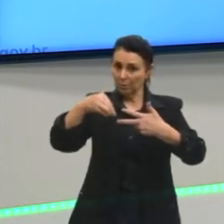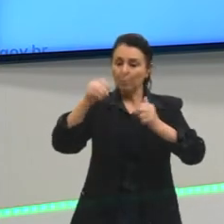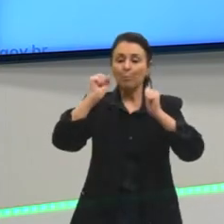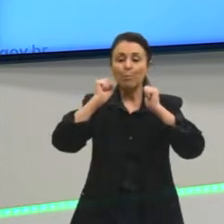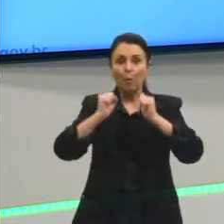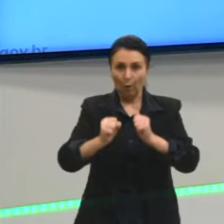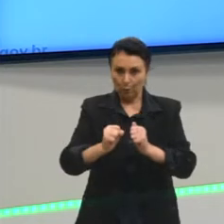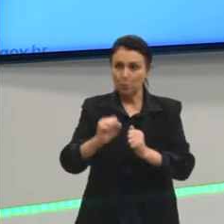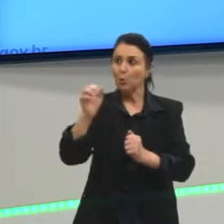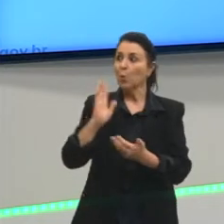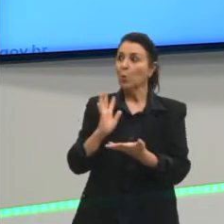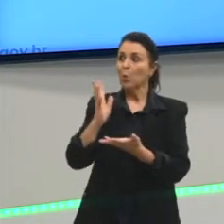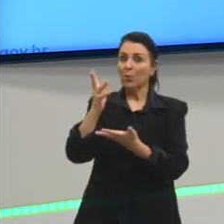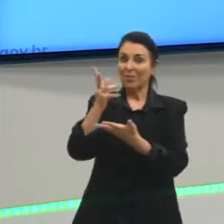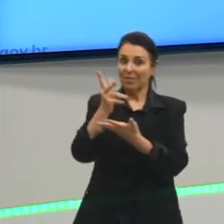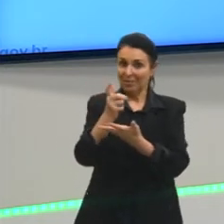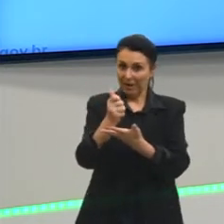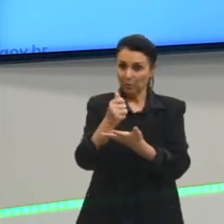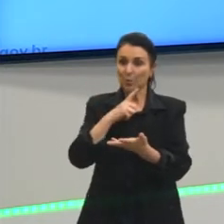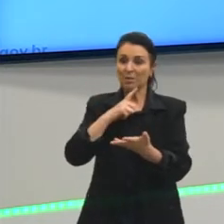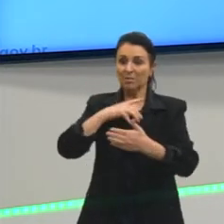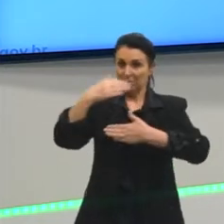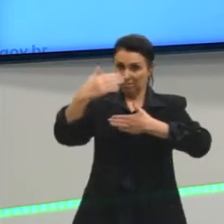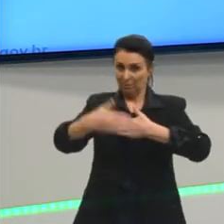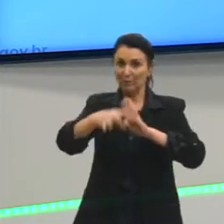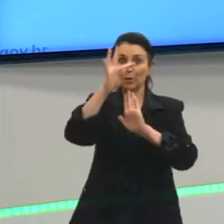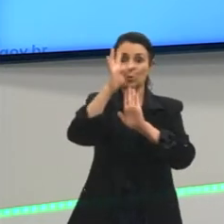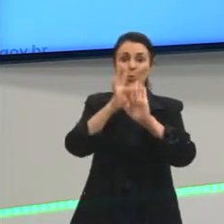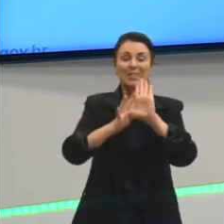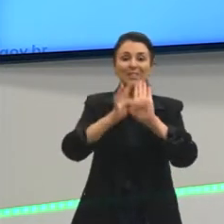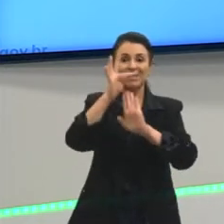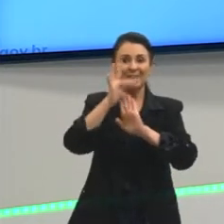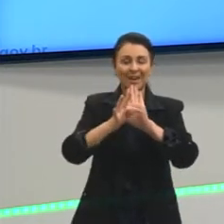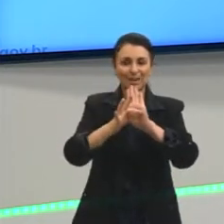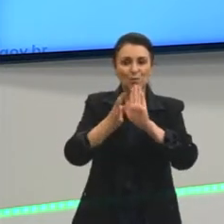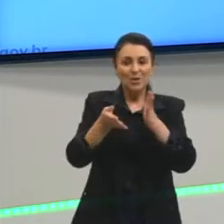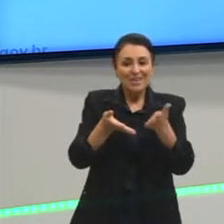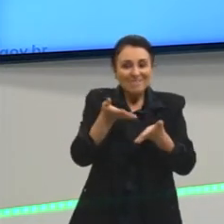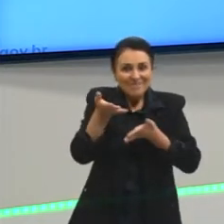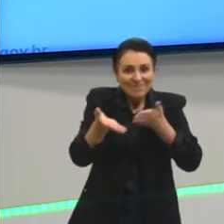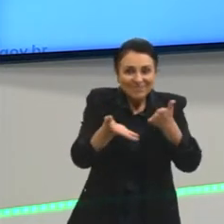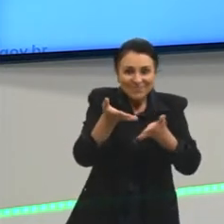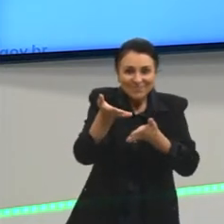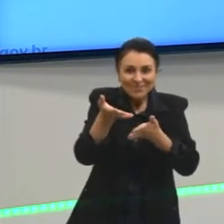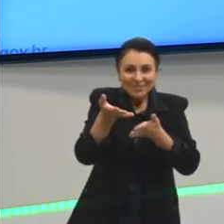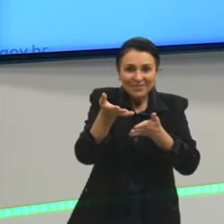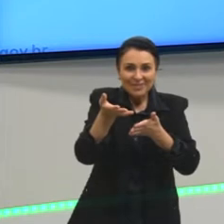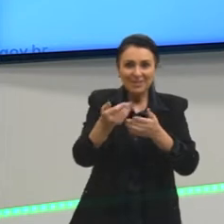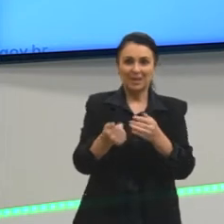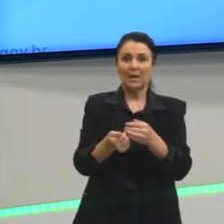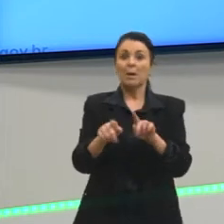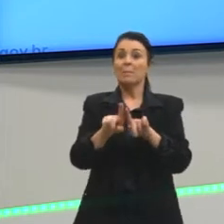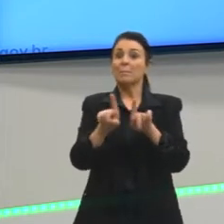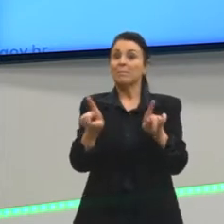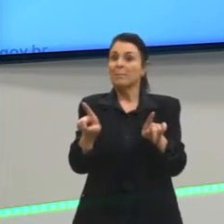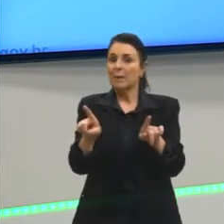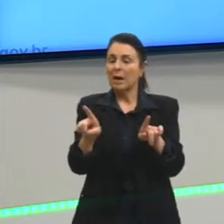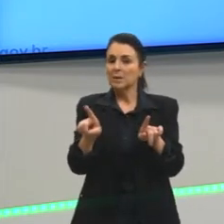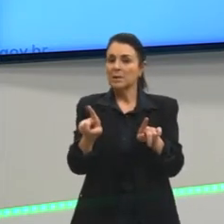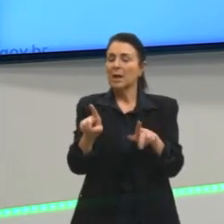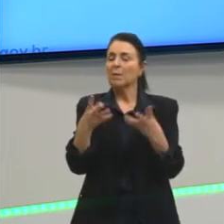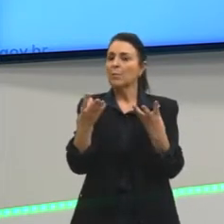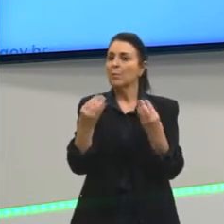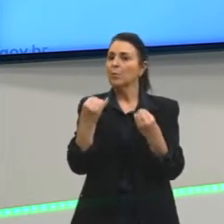pegar aquele dado que está na prova, no texto motivador, que a gente chama, e eu posso usar, mas, muito